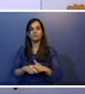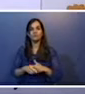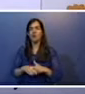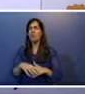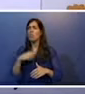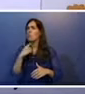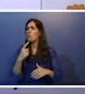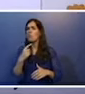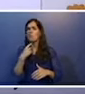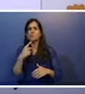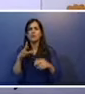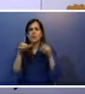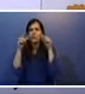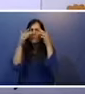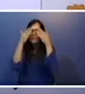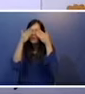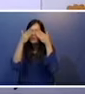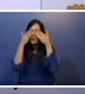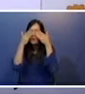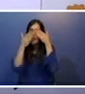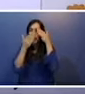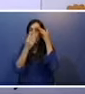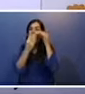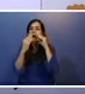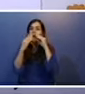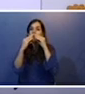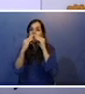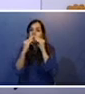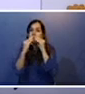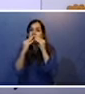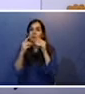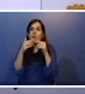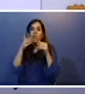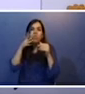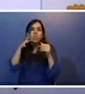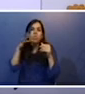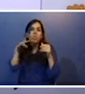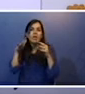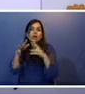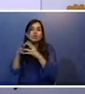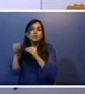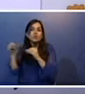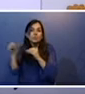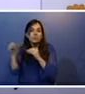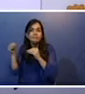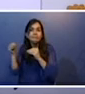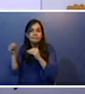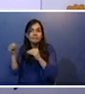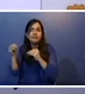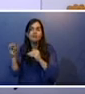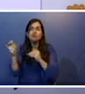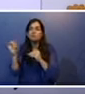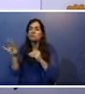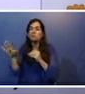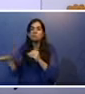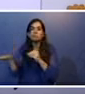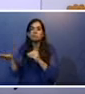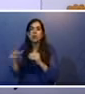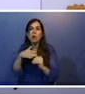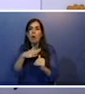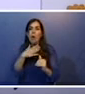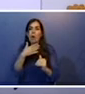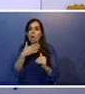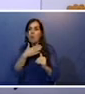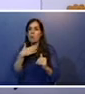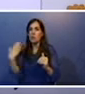consegue fechar os olhos dele nem a boca, onde a espuma já sumiu. Apenas um homem morto e a multidão